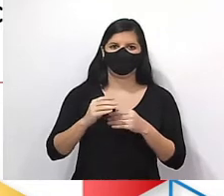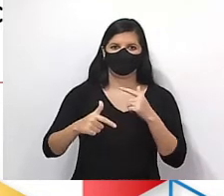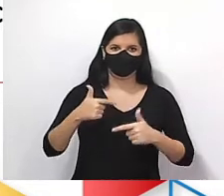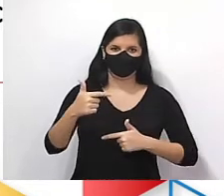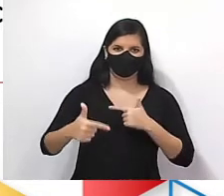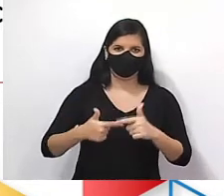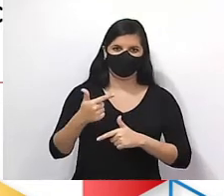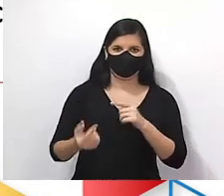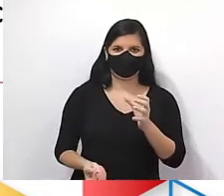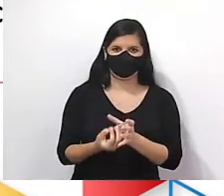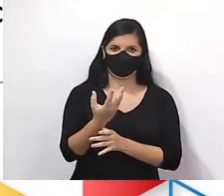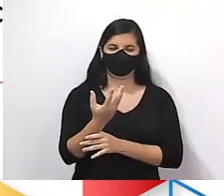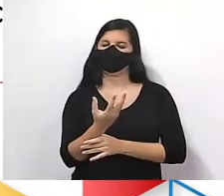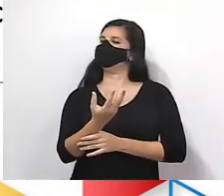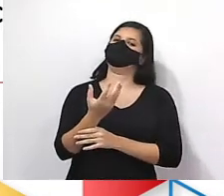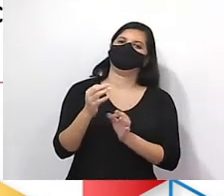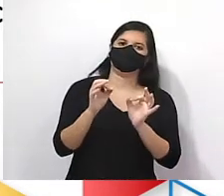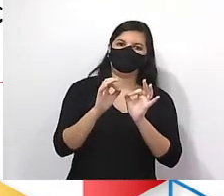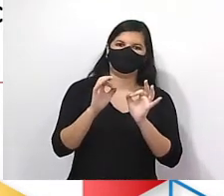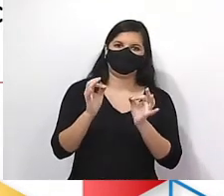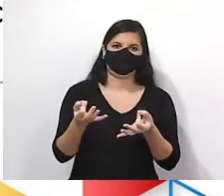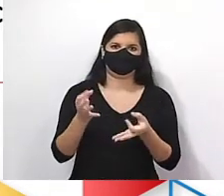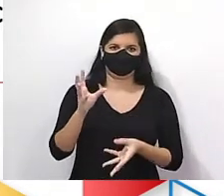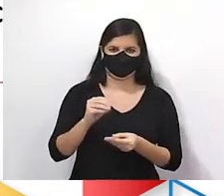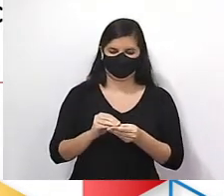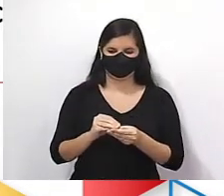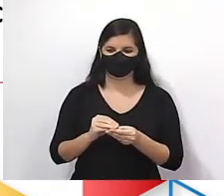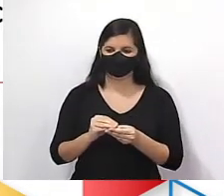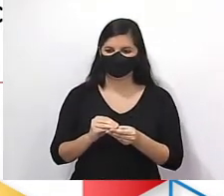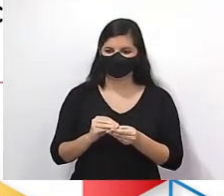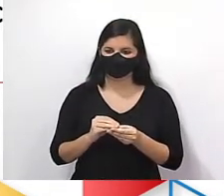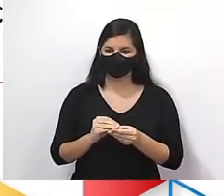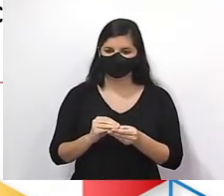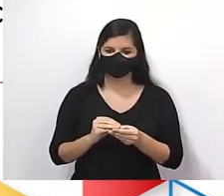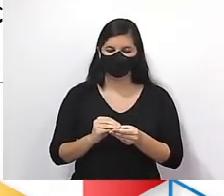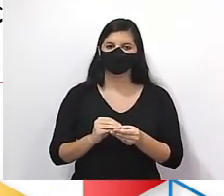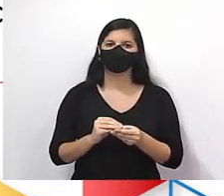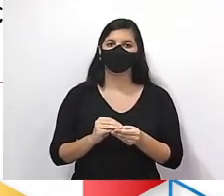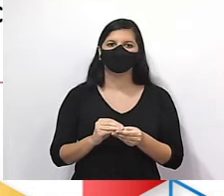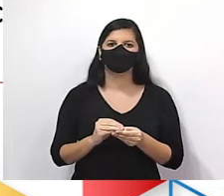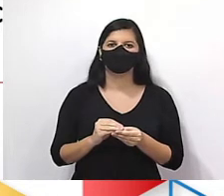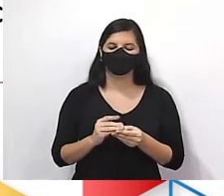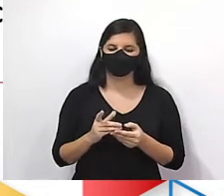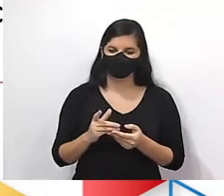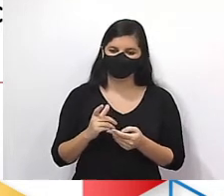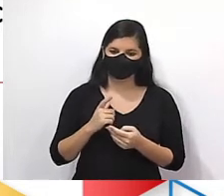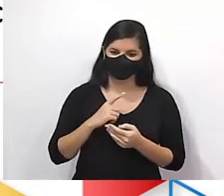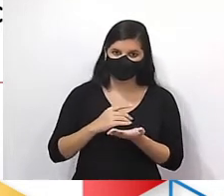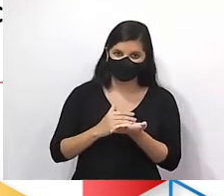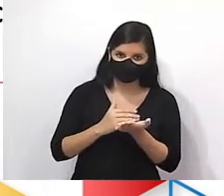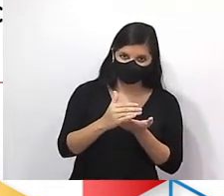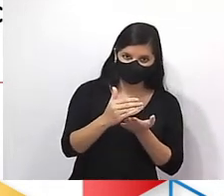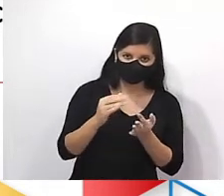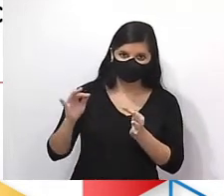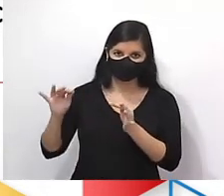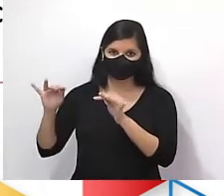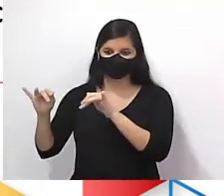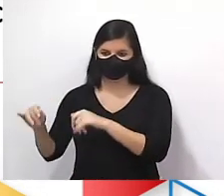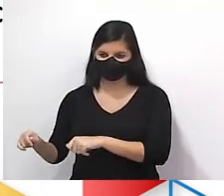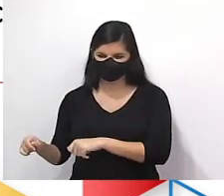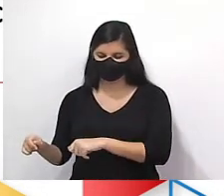trabalho produzido de uma forma muito sintética, tá? Muito curta. E ele tem início e fim. Todo